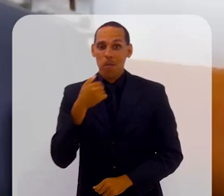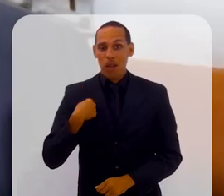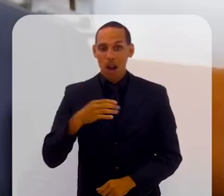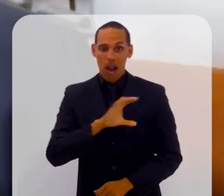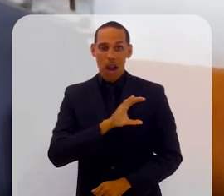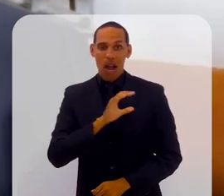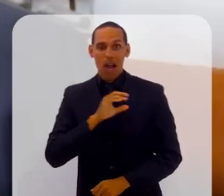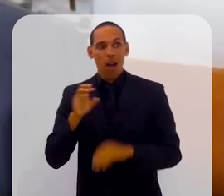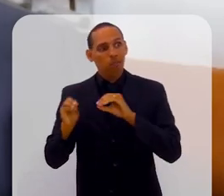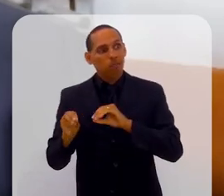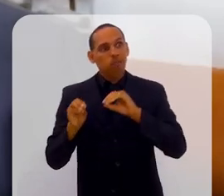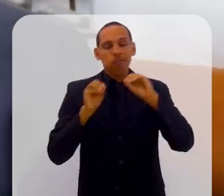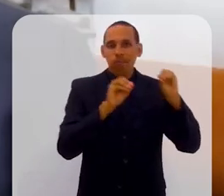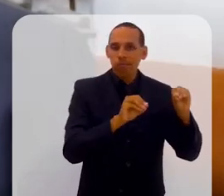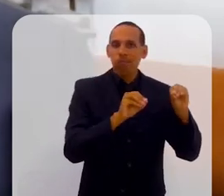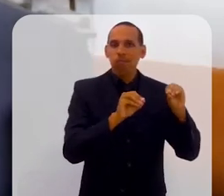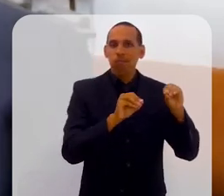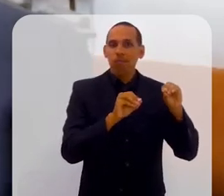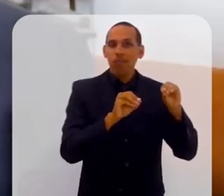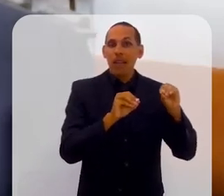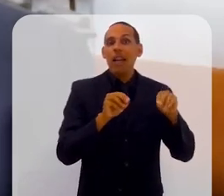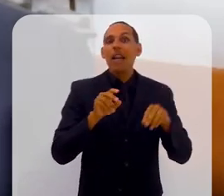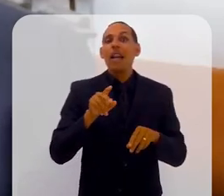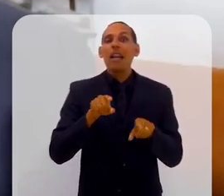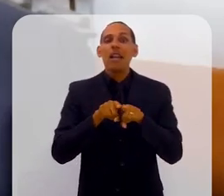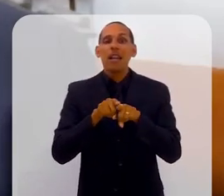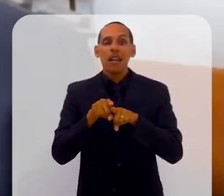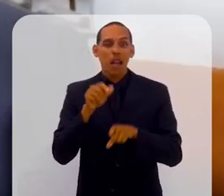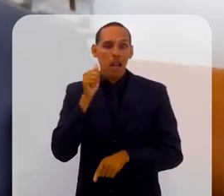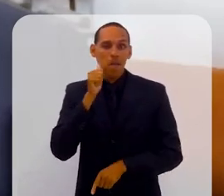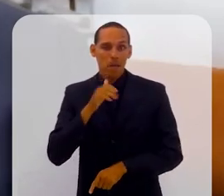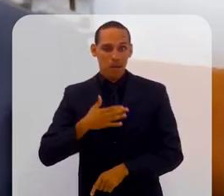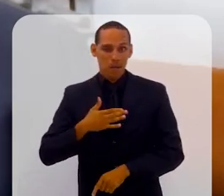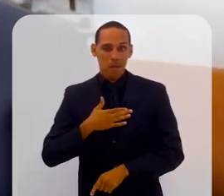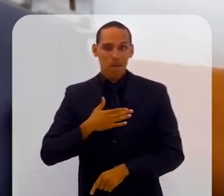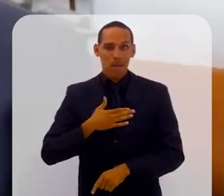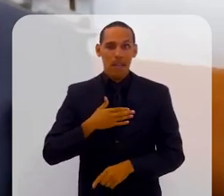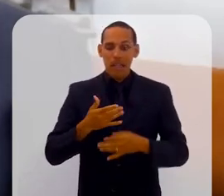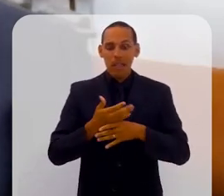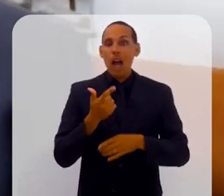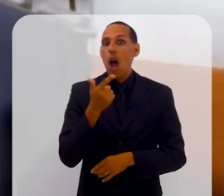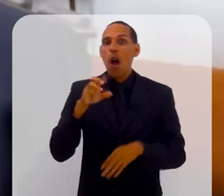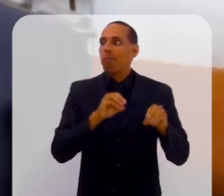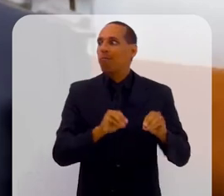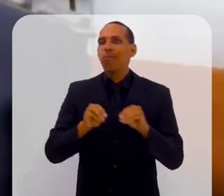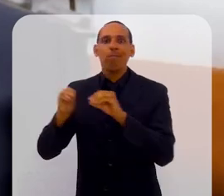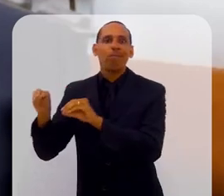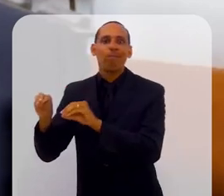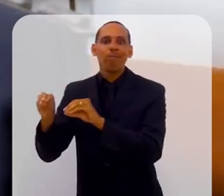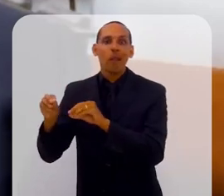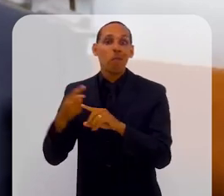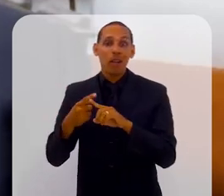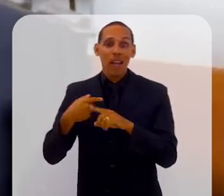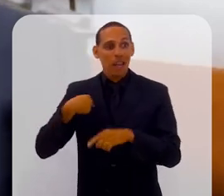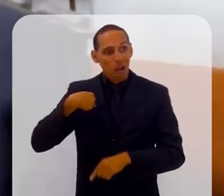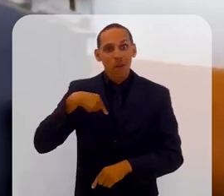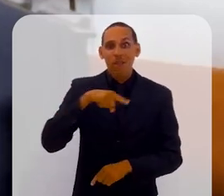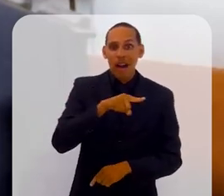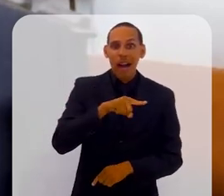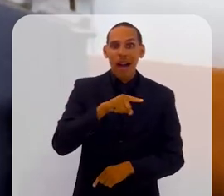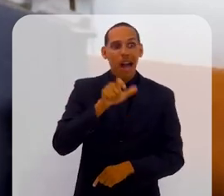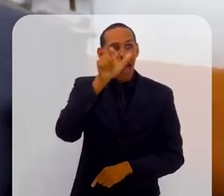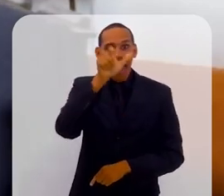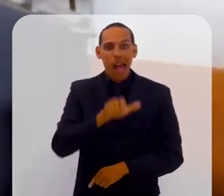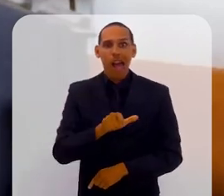para o Canadá, posteriormente a minha irmã mudou de cidade. Então, minha irmã até falou que foi em decorrência da minha mudança para o Canadá, que ela